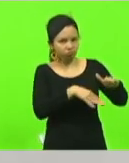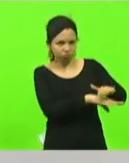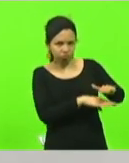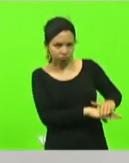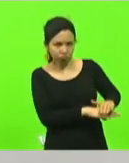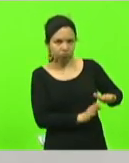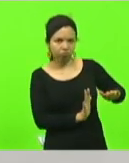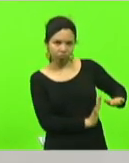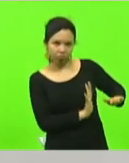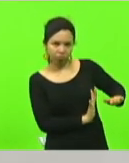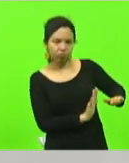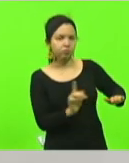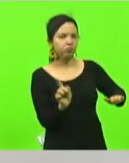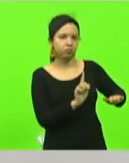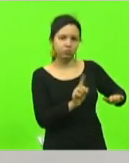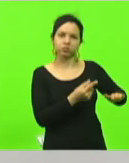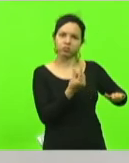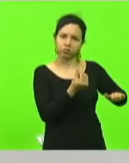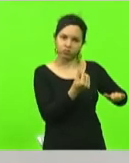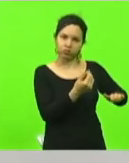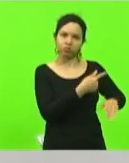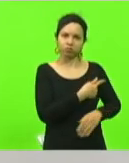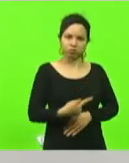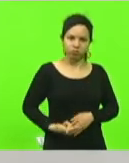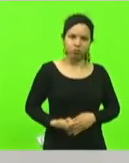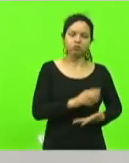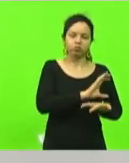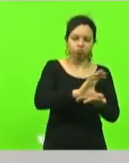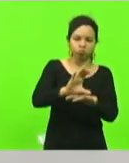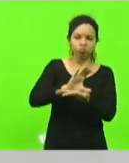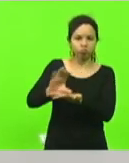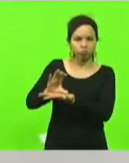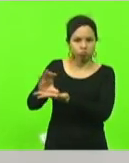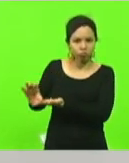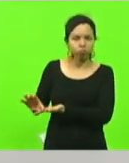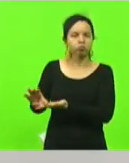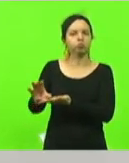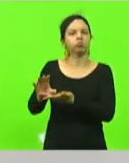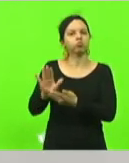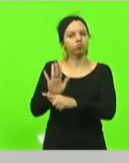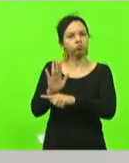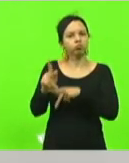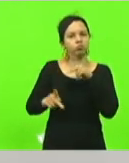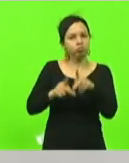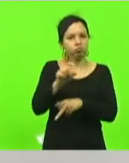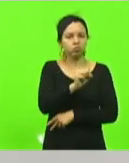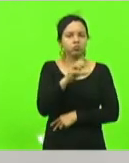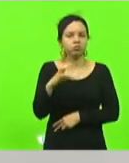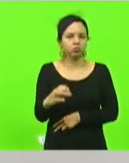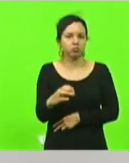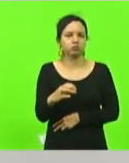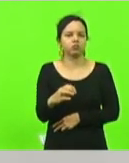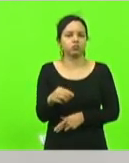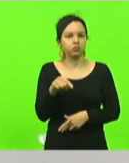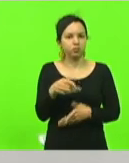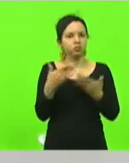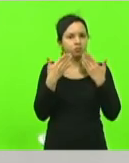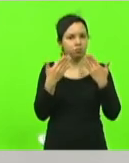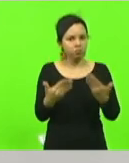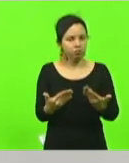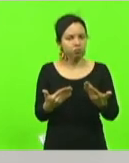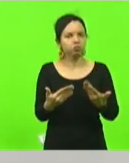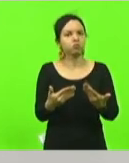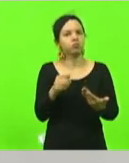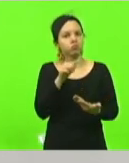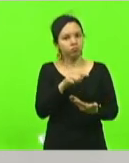o recurso do governo é para fazer investimentos aos catarinenses e aqui ele mostra através do seu gesto